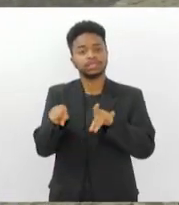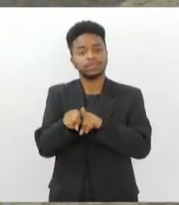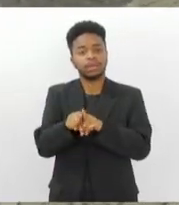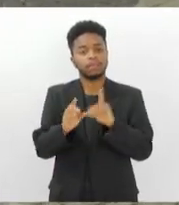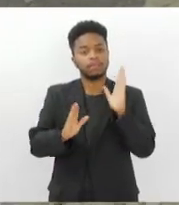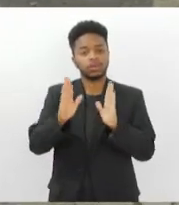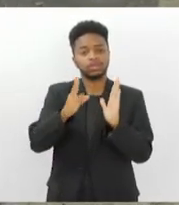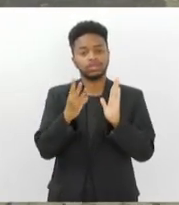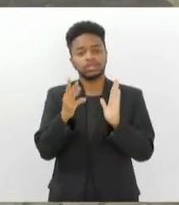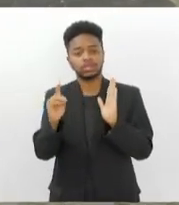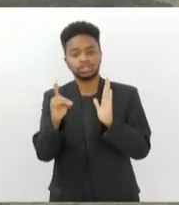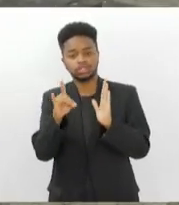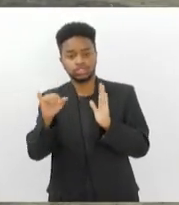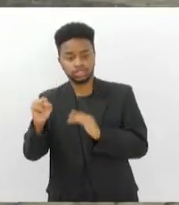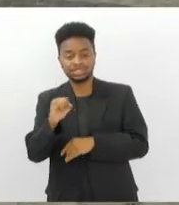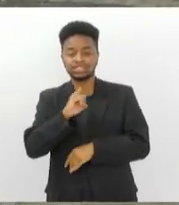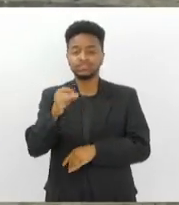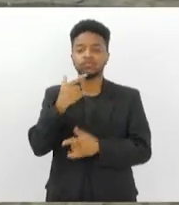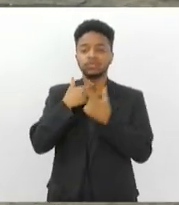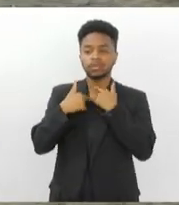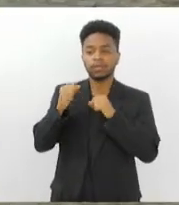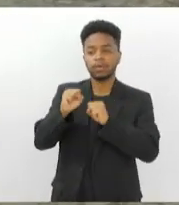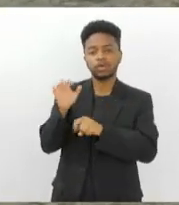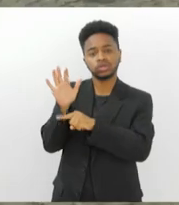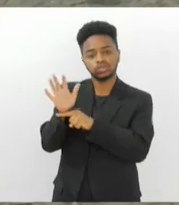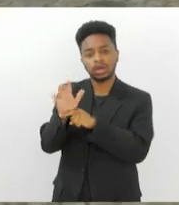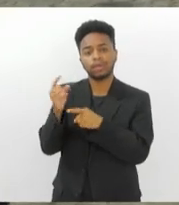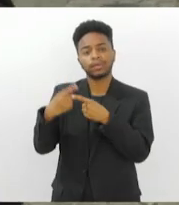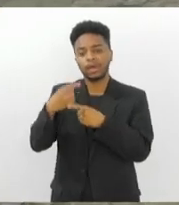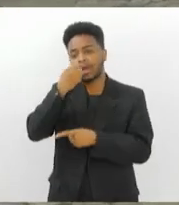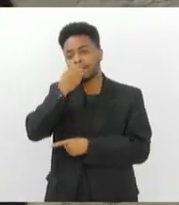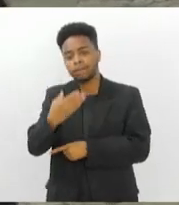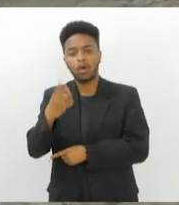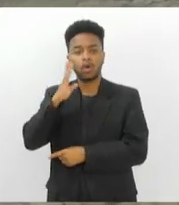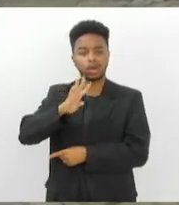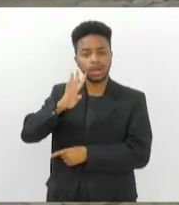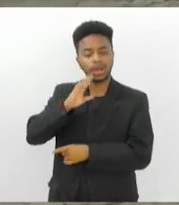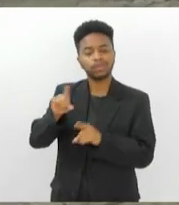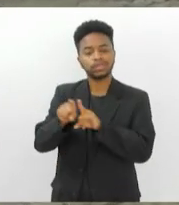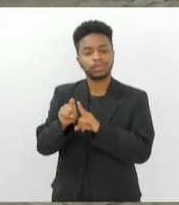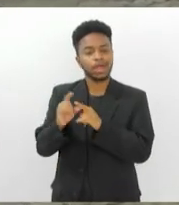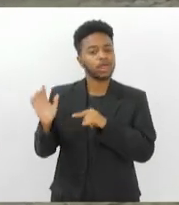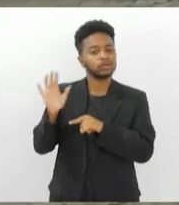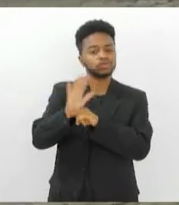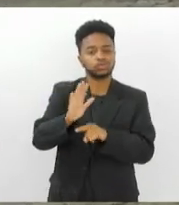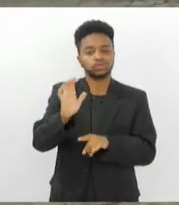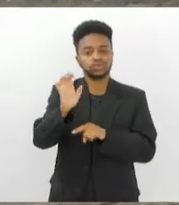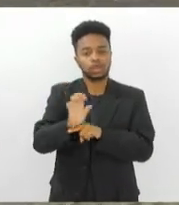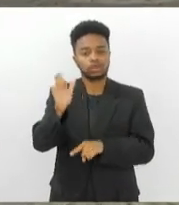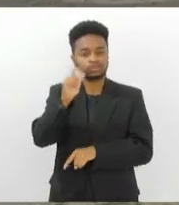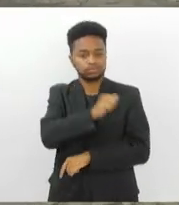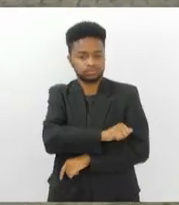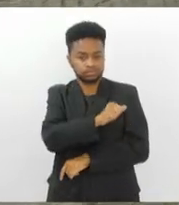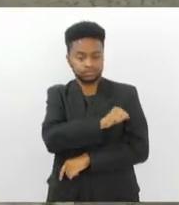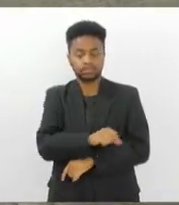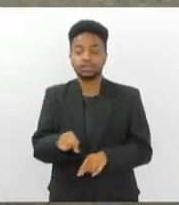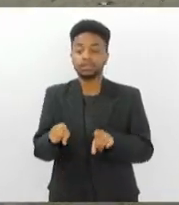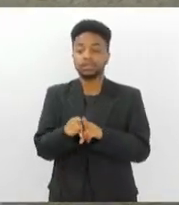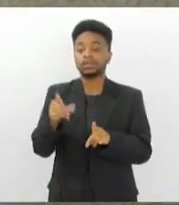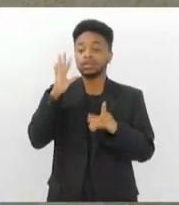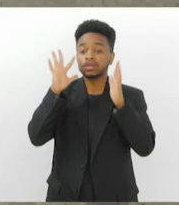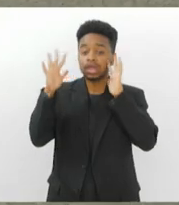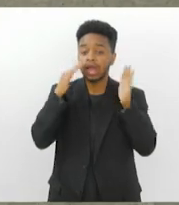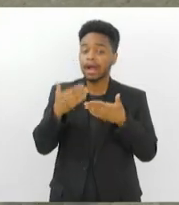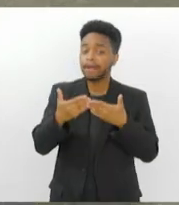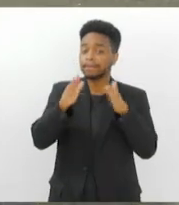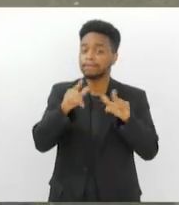campanha. Então, quem quiser, contribua, porque é do bem, é bacana, é nosso estado do Rio de Janeiro. E a expectativa é da reabertura